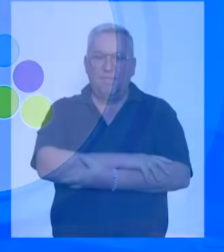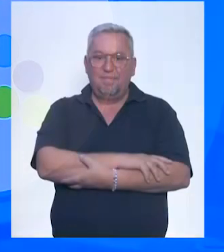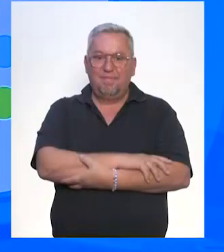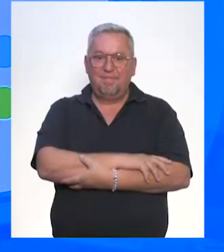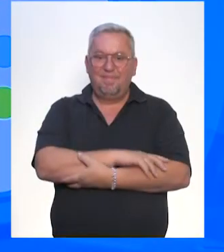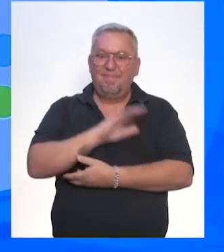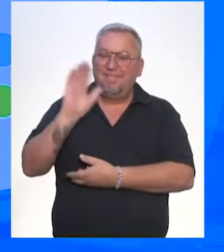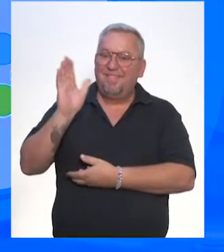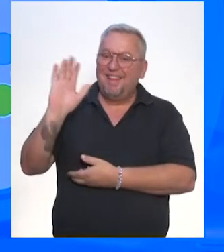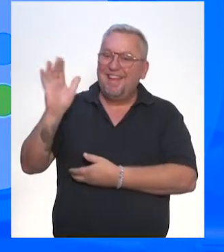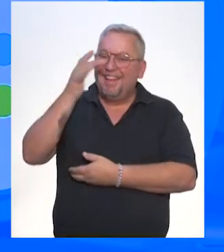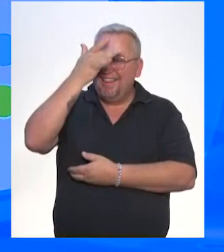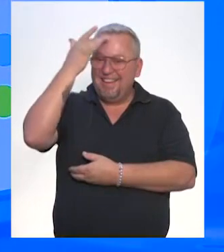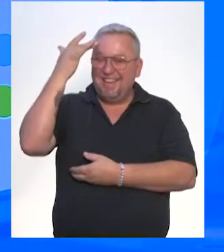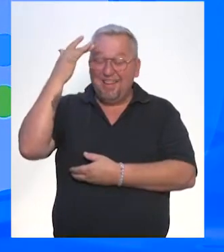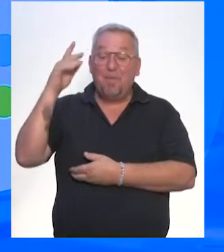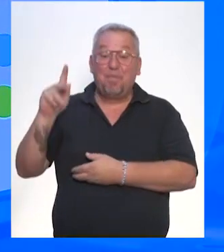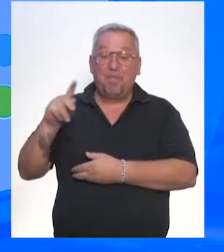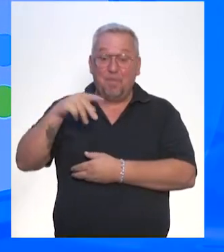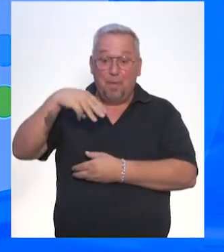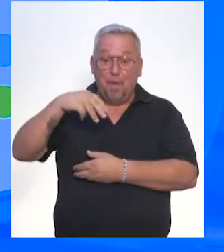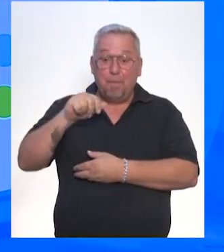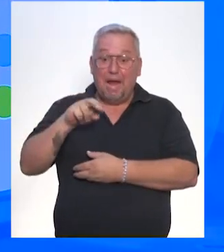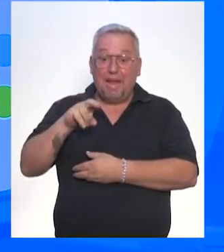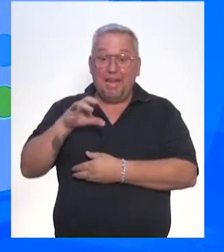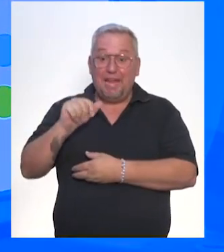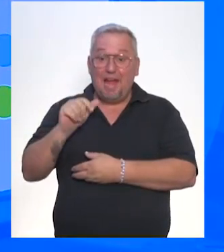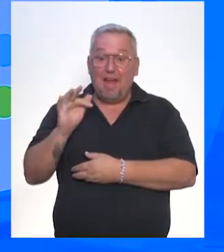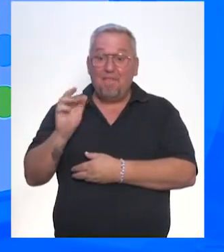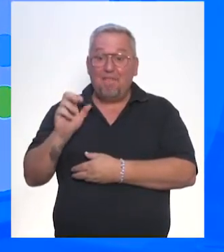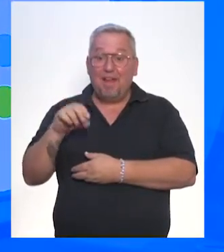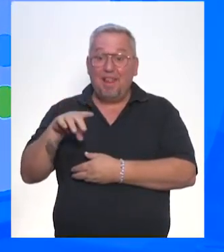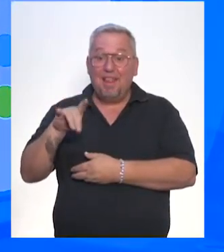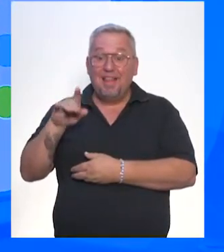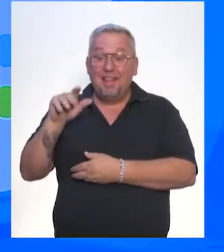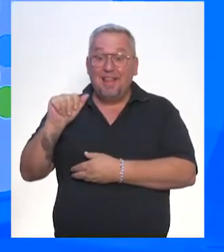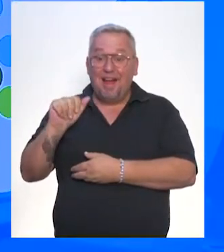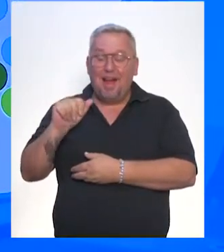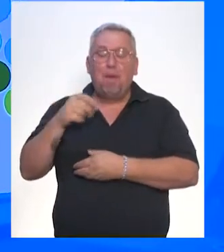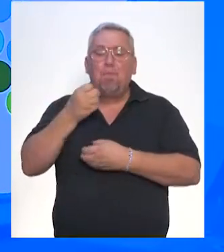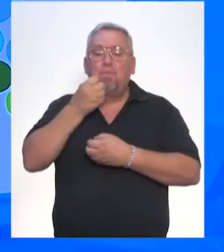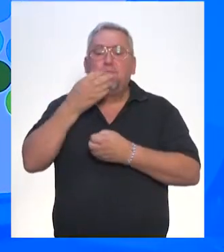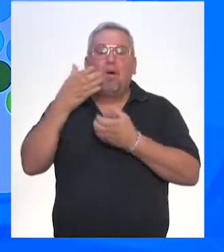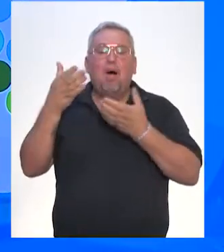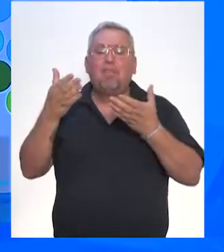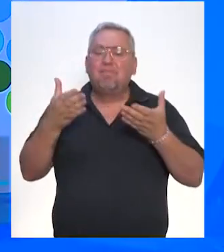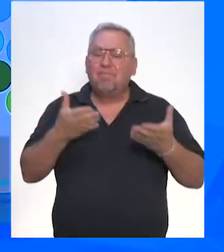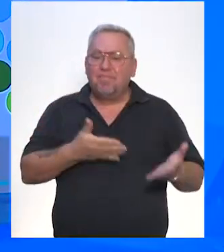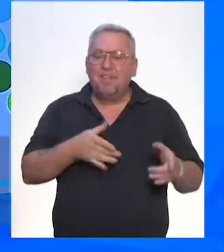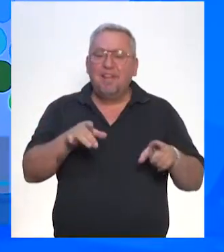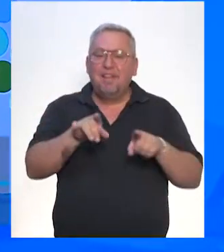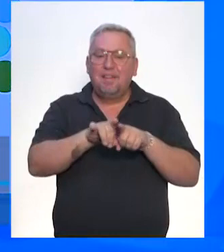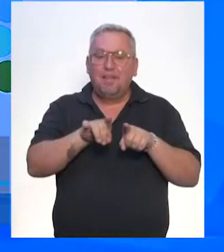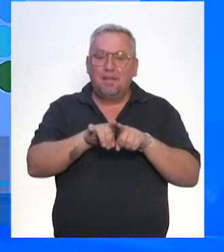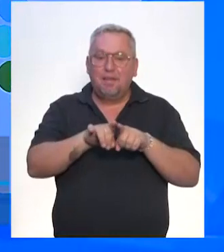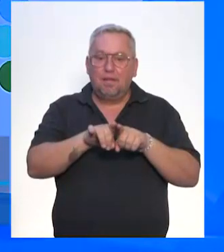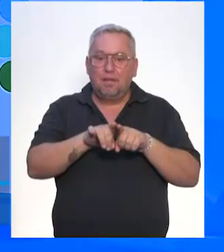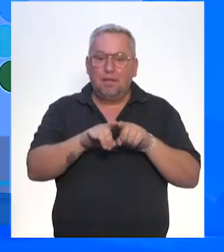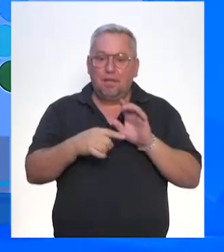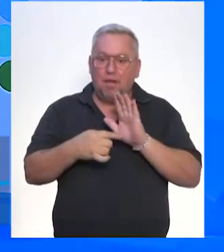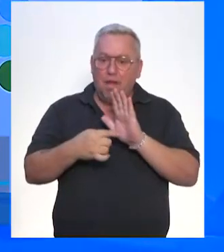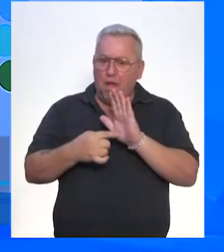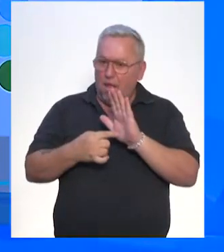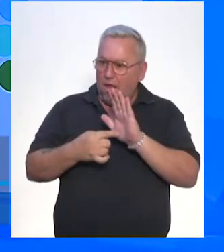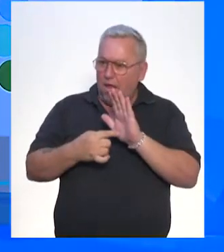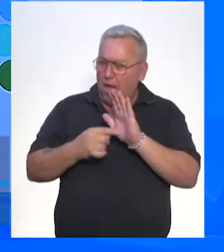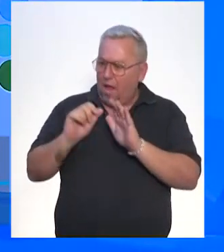Oi pessoal, eu sou a professora Maria Fernanda, quero dar-lhes as boas-vindas e apresentar o Anderson.